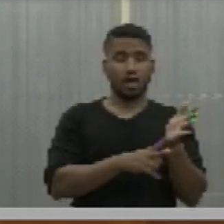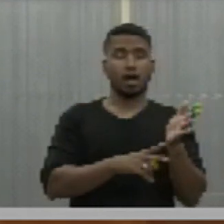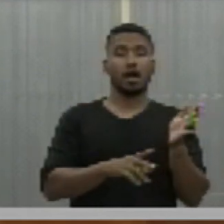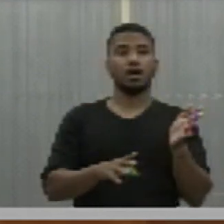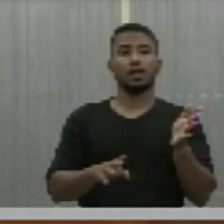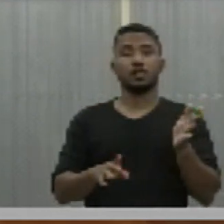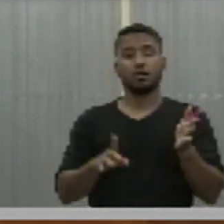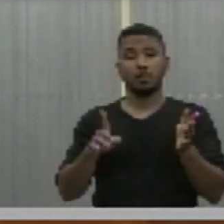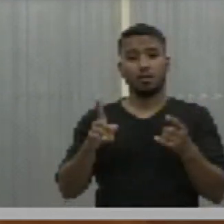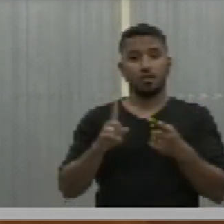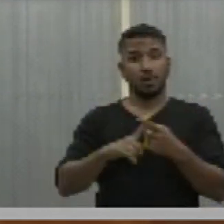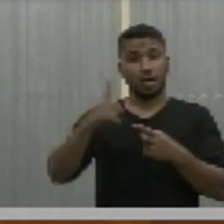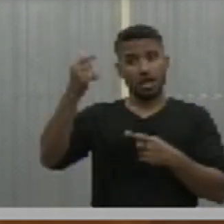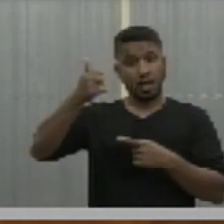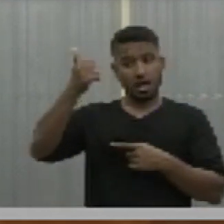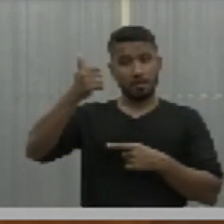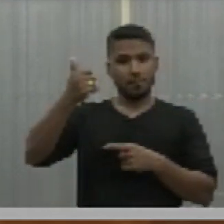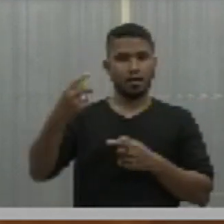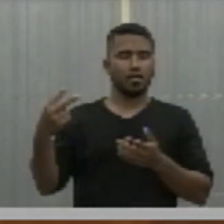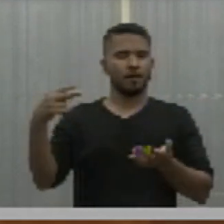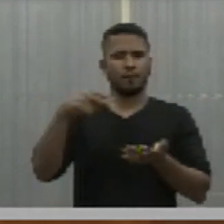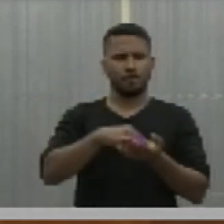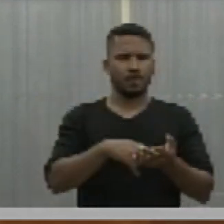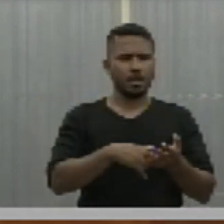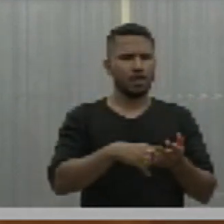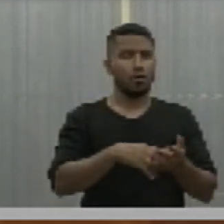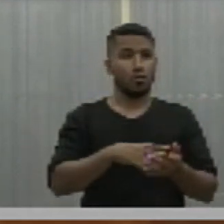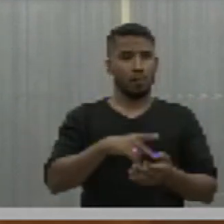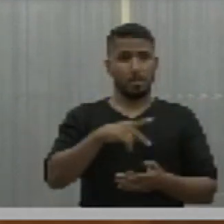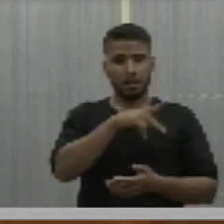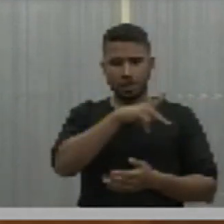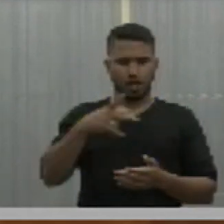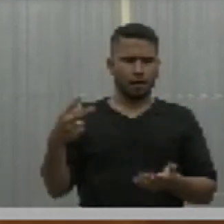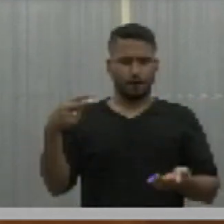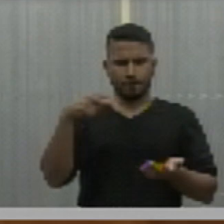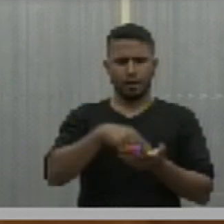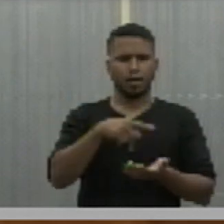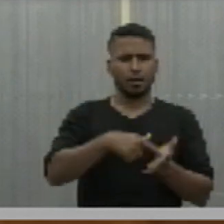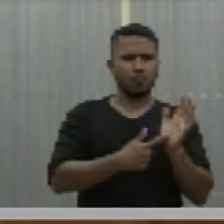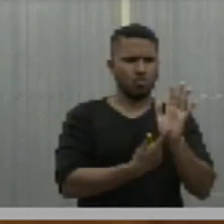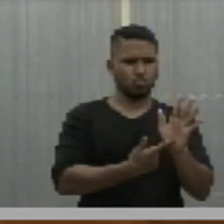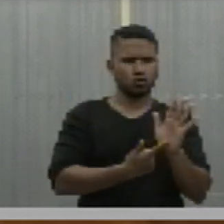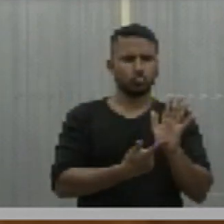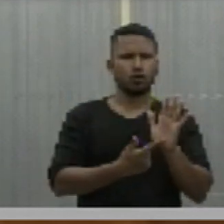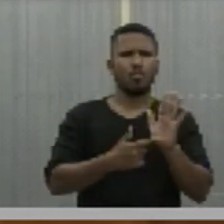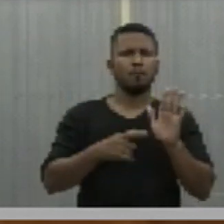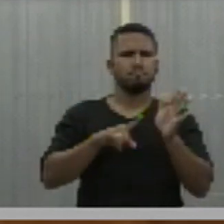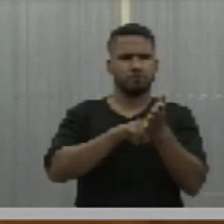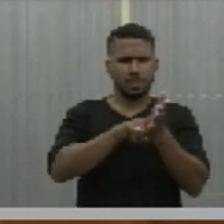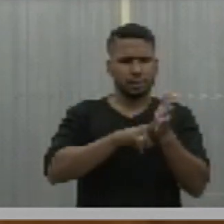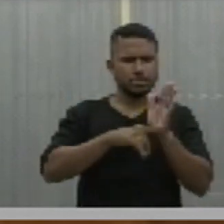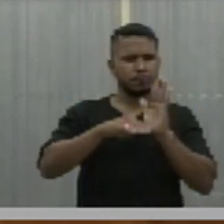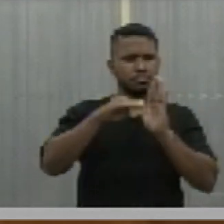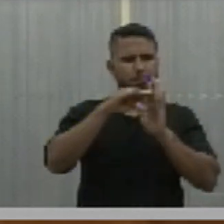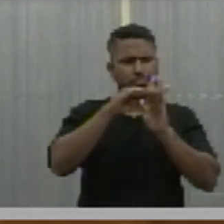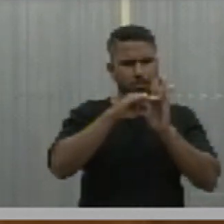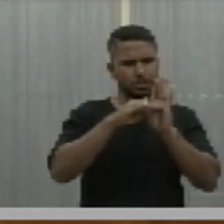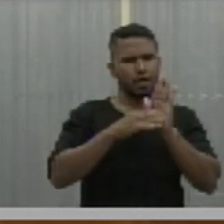foi o primeiro depoente onde o presidente que aqui esteve apresentou dados e informações